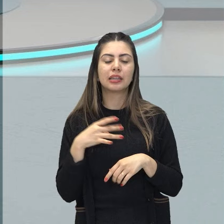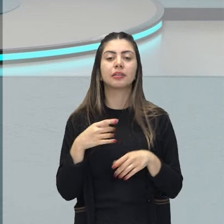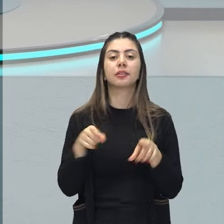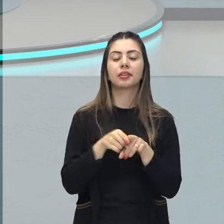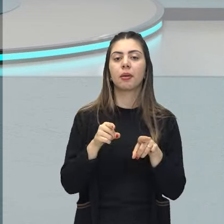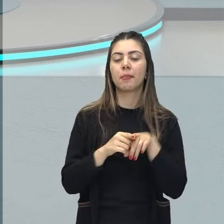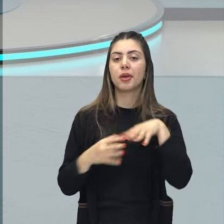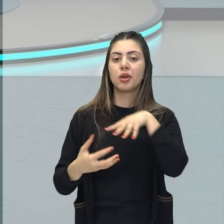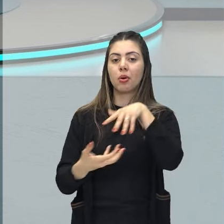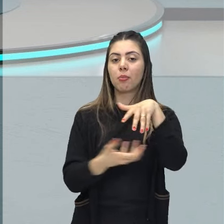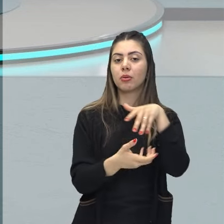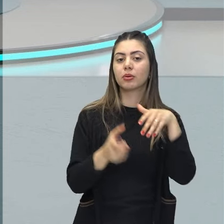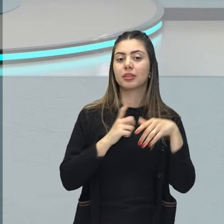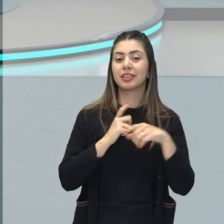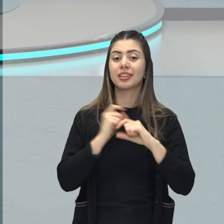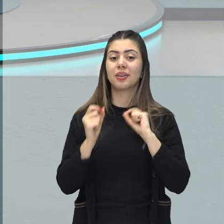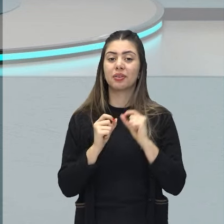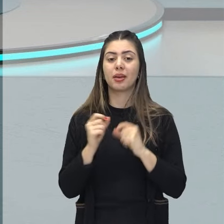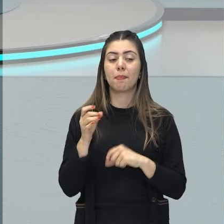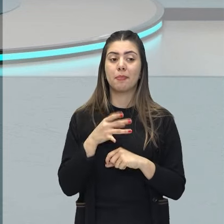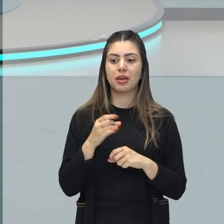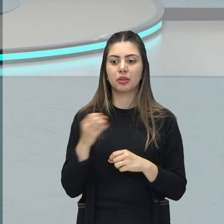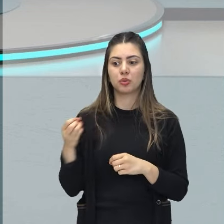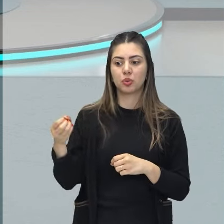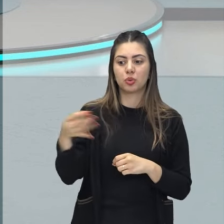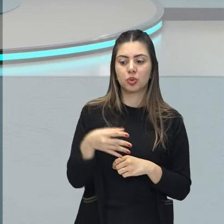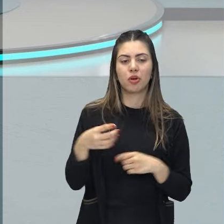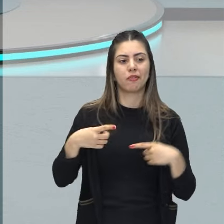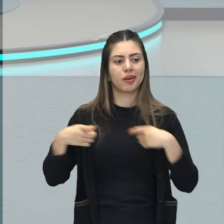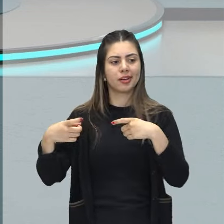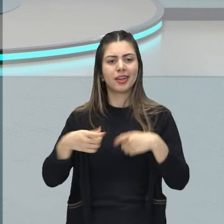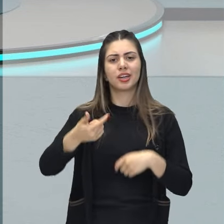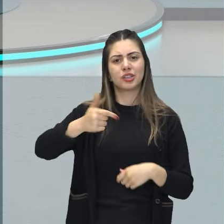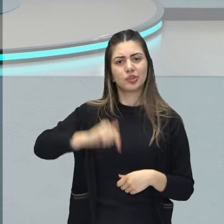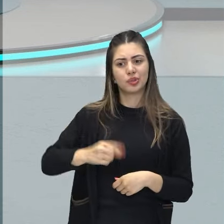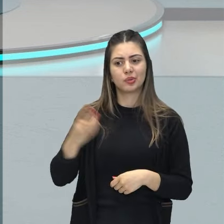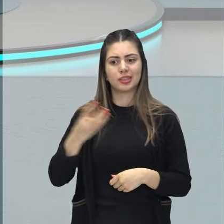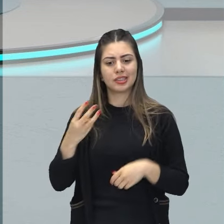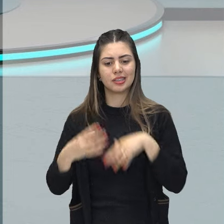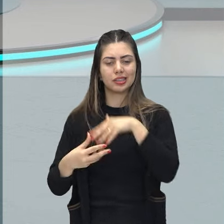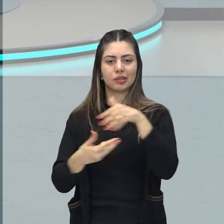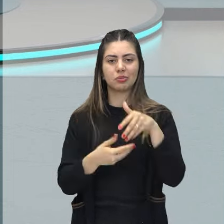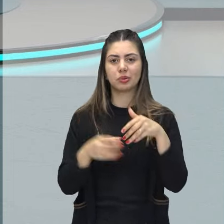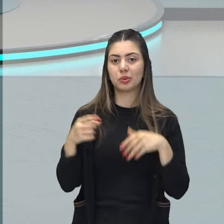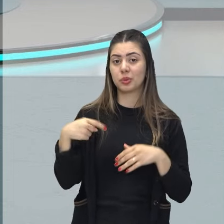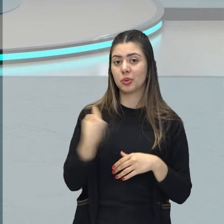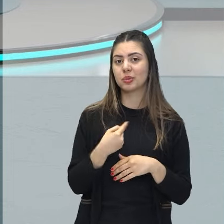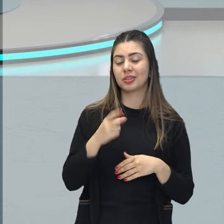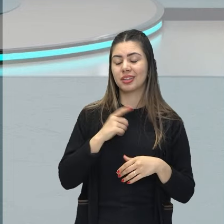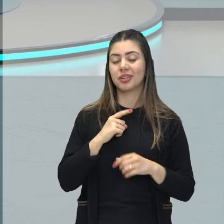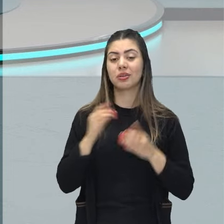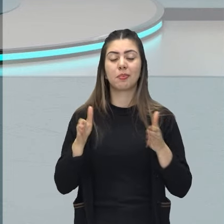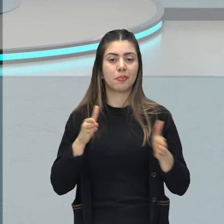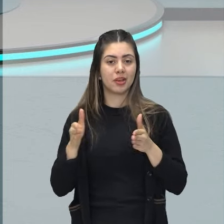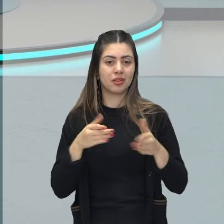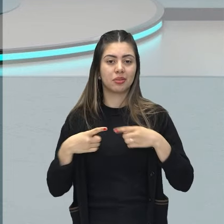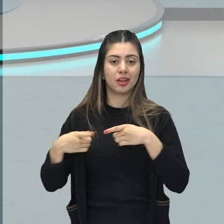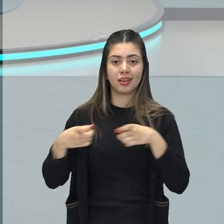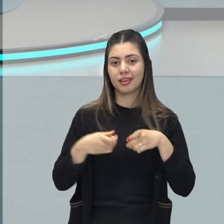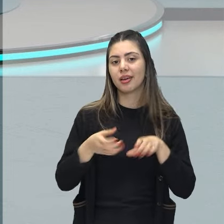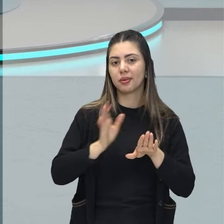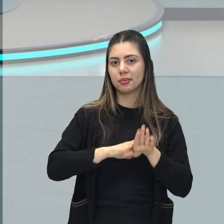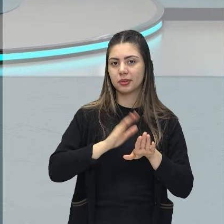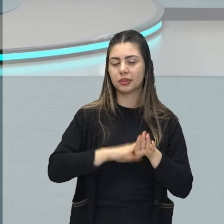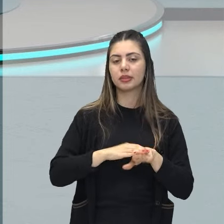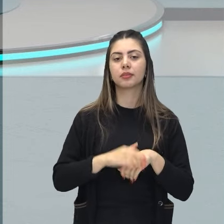encontrar em tensões com medo de uma outra guerra, de uma terceira guerra mundial, vai viver o período da Guerra Fria. E